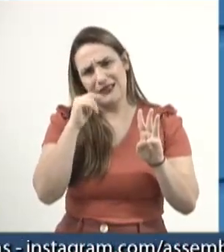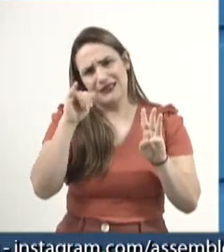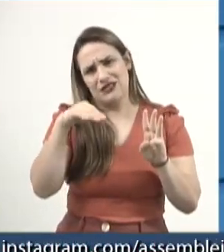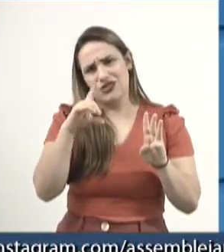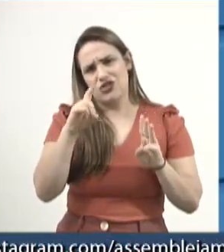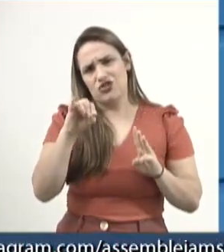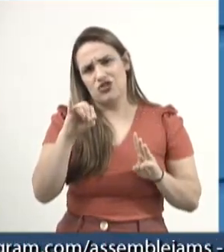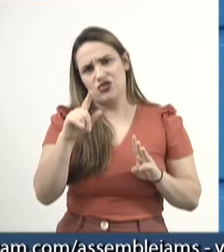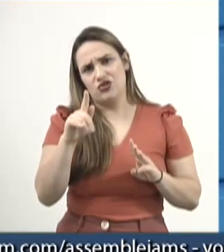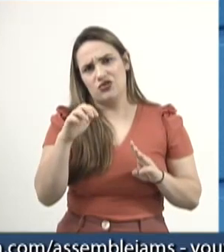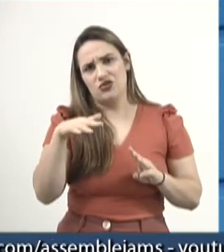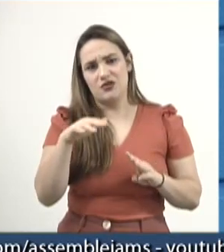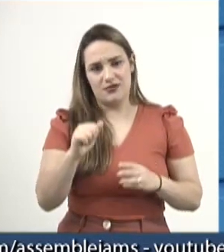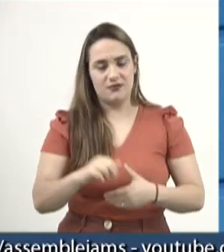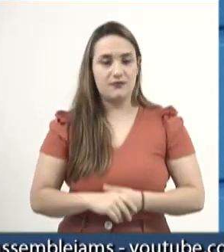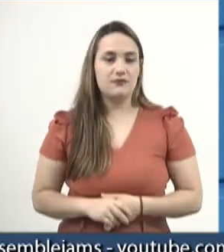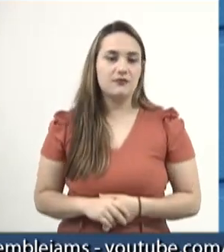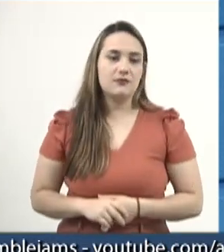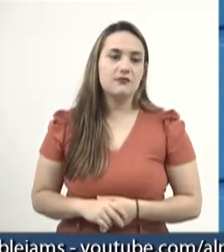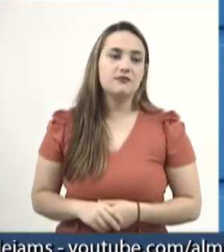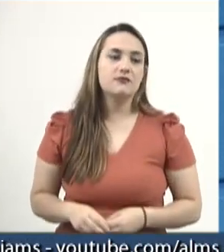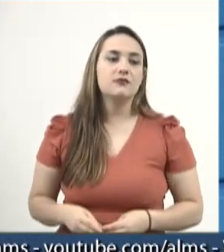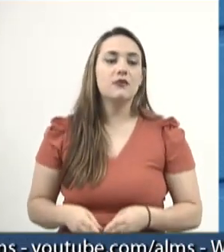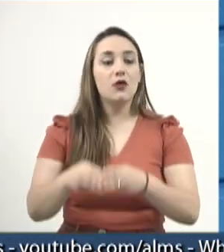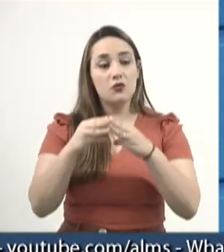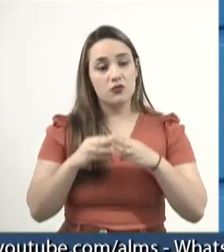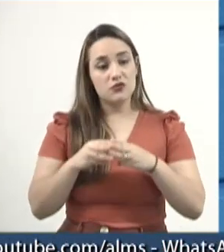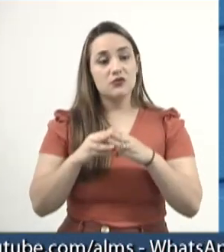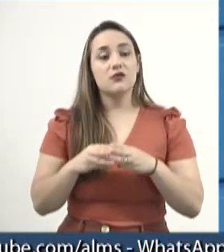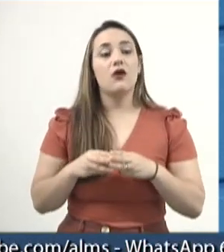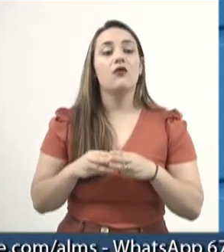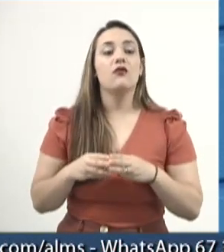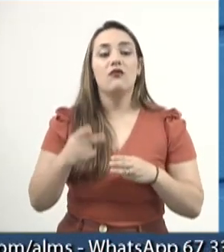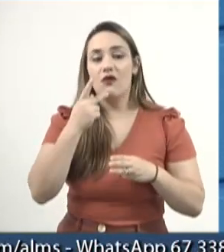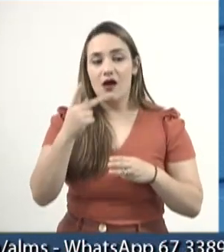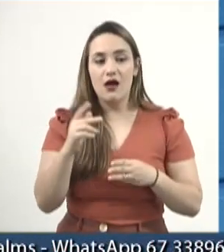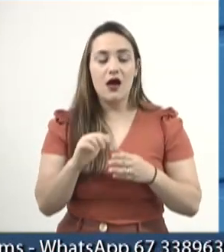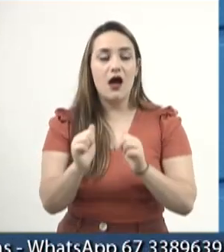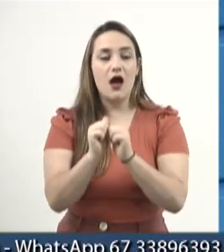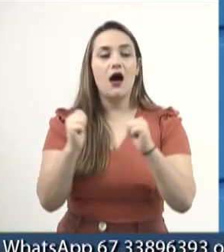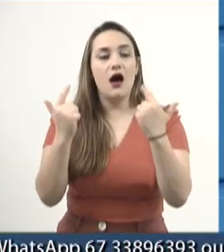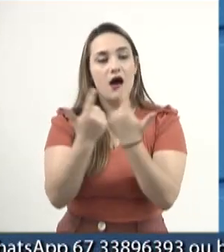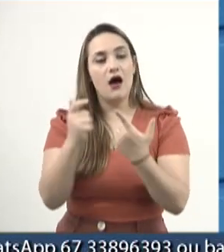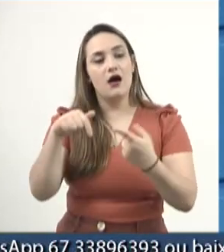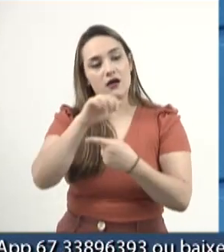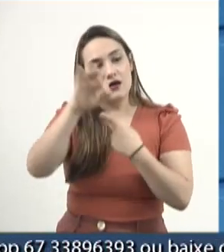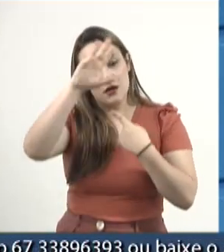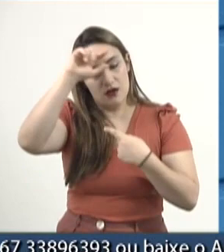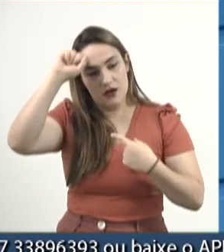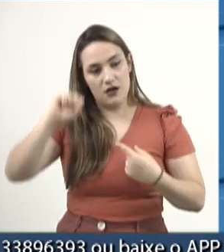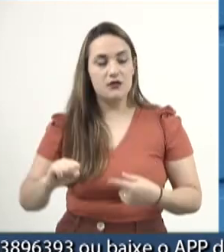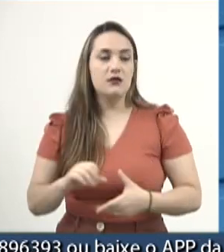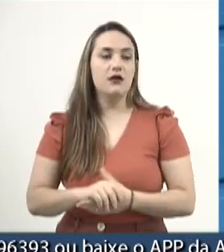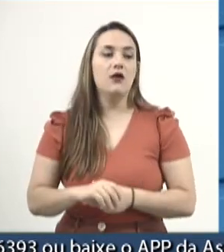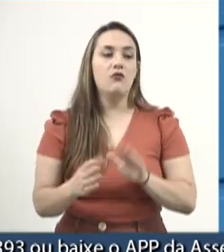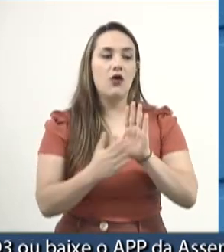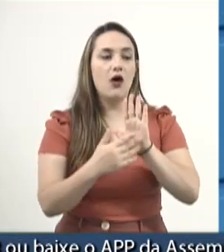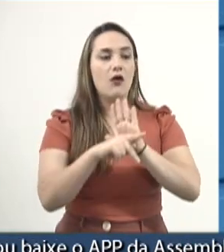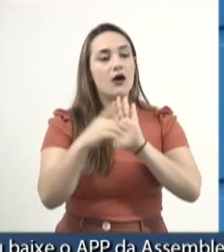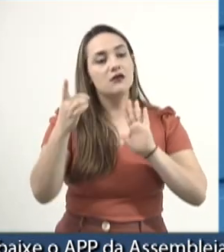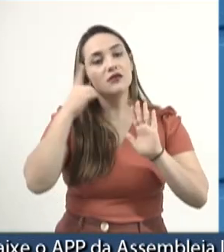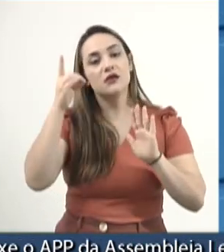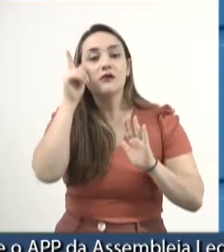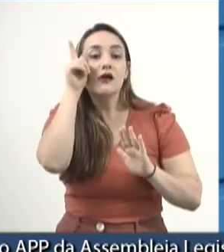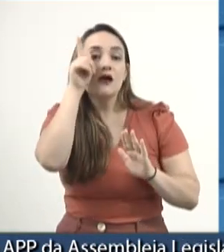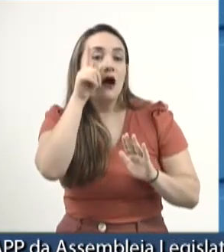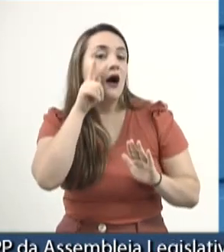moção, uma moção que deverá ser redigida nos seguintes termos. A Assembleia Legislativa do Mato Grosso do Sul, por proposição da deputada